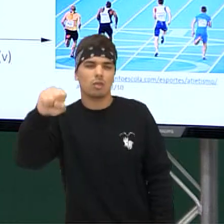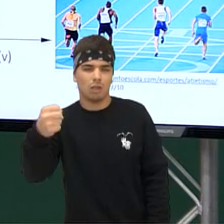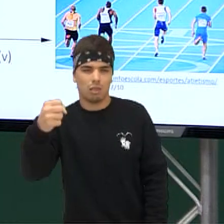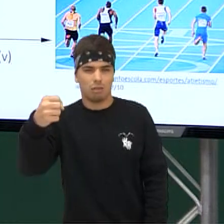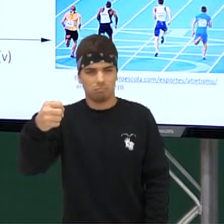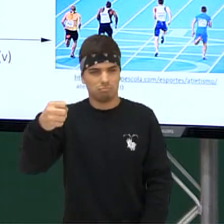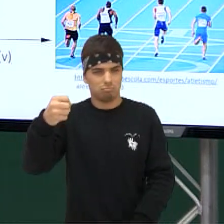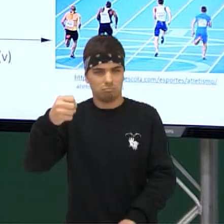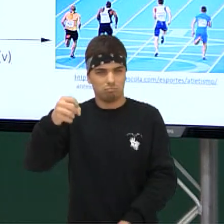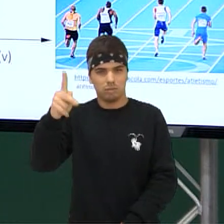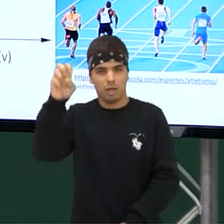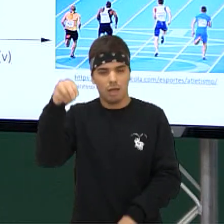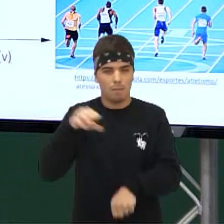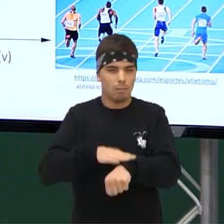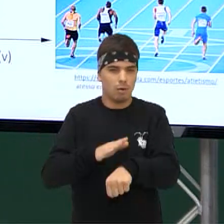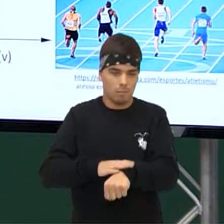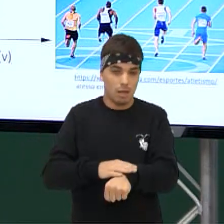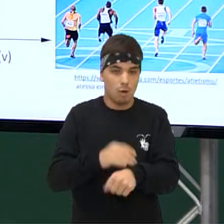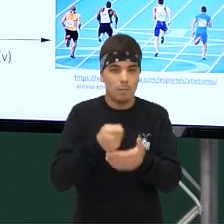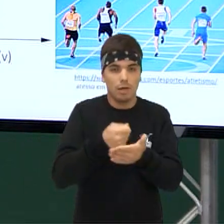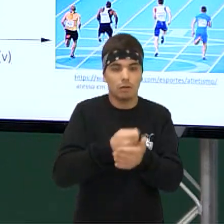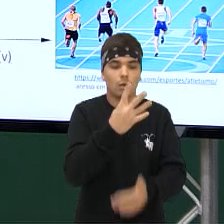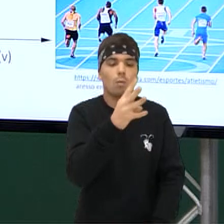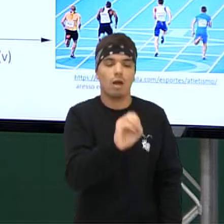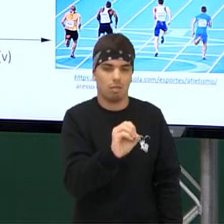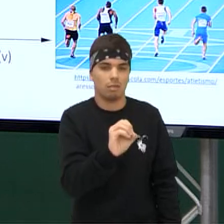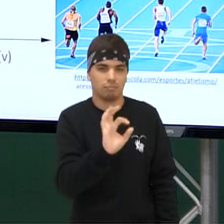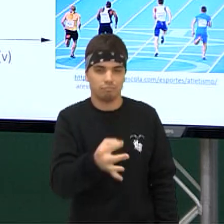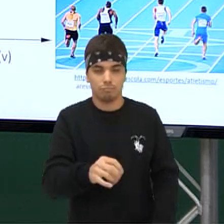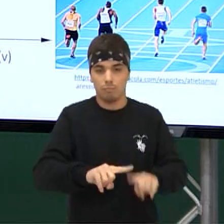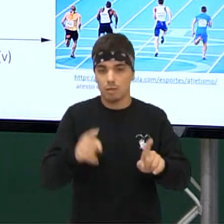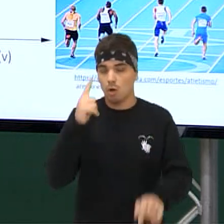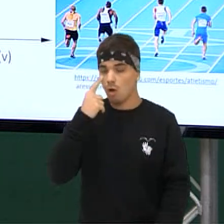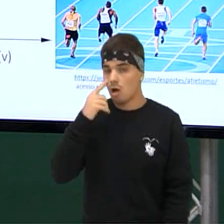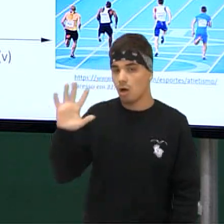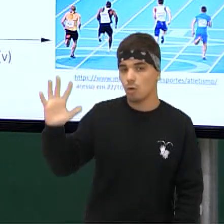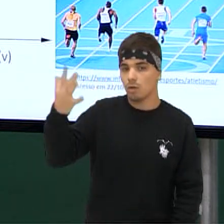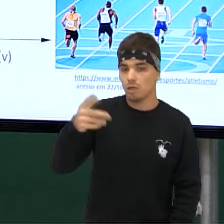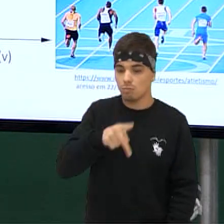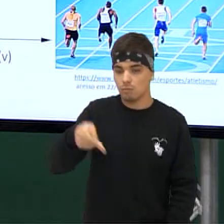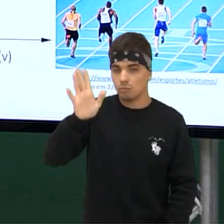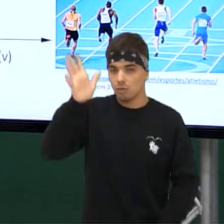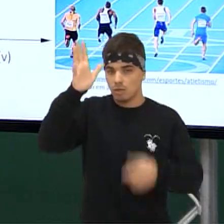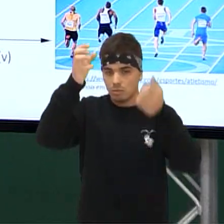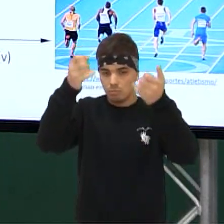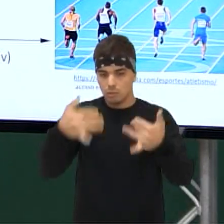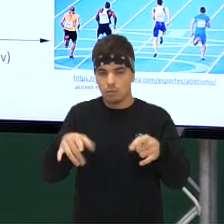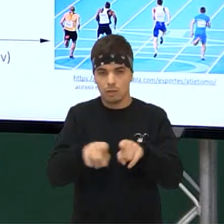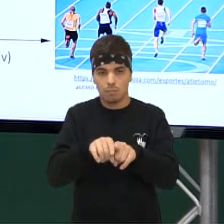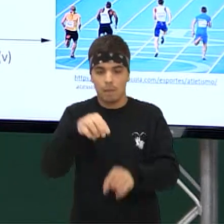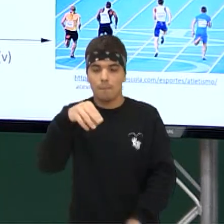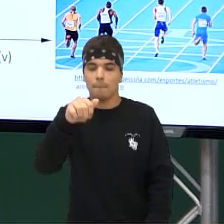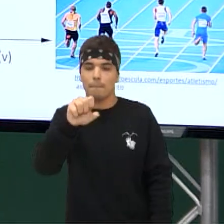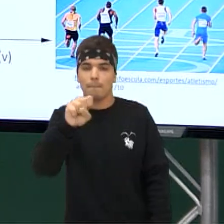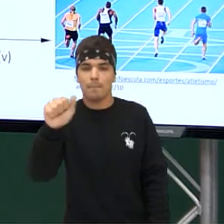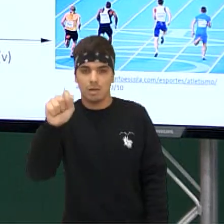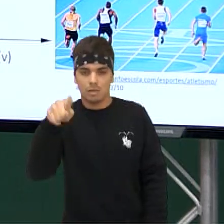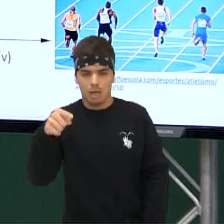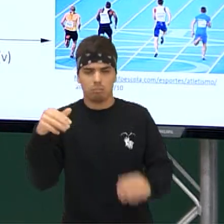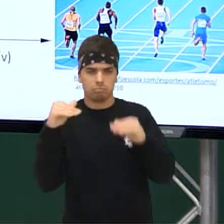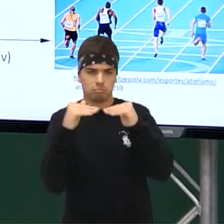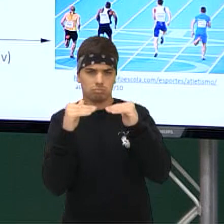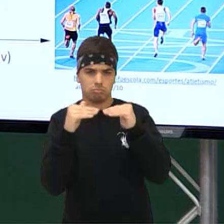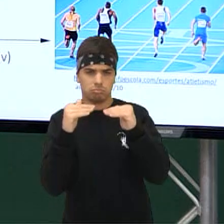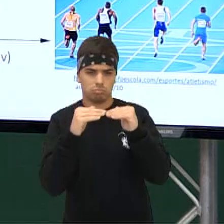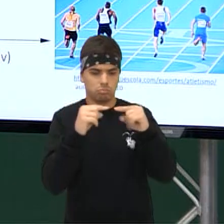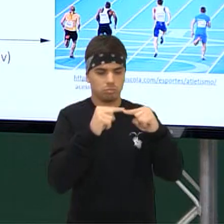vezes é obrigado a descer normalmente a 40, O que que acontece? Veja que, como o professor falou aqui, a massa é proporcional Ou seja, eu